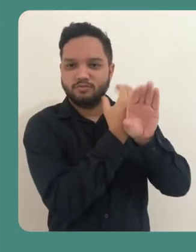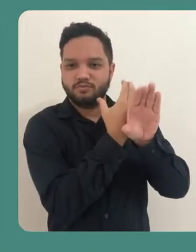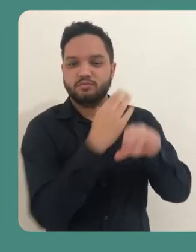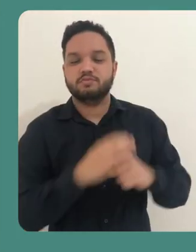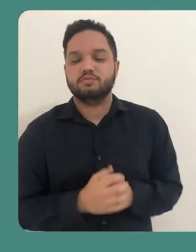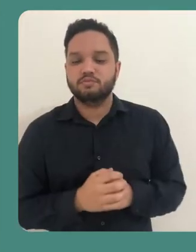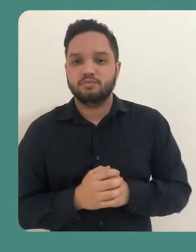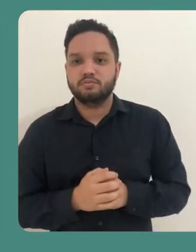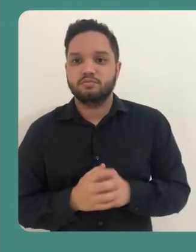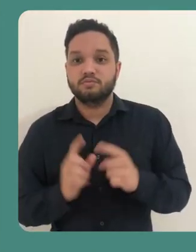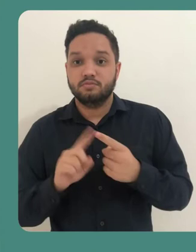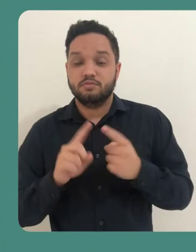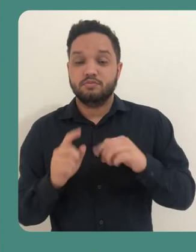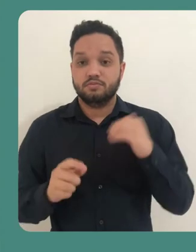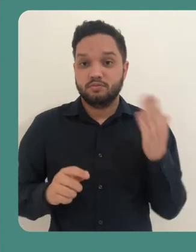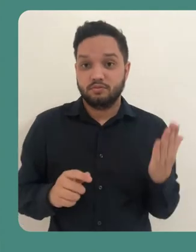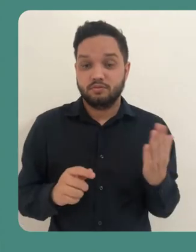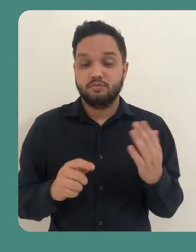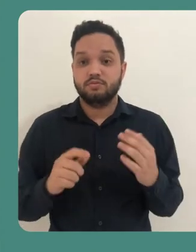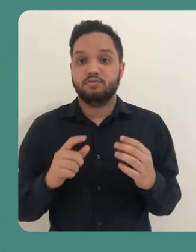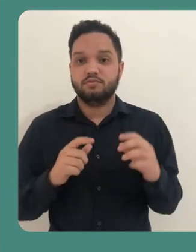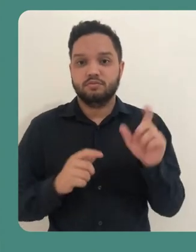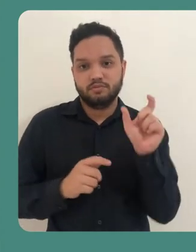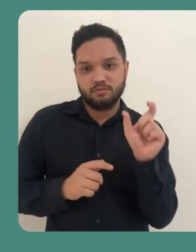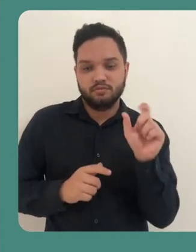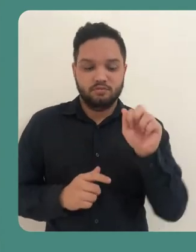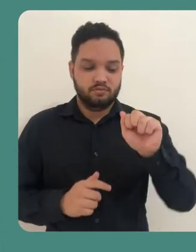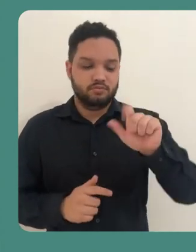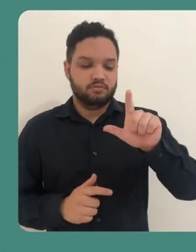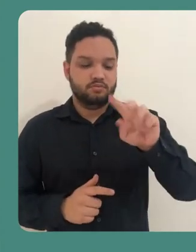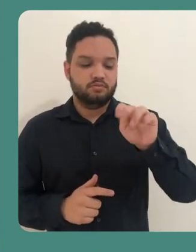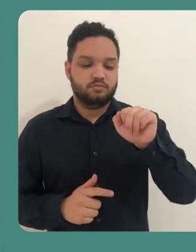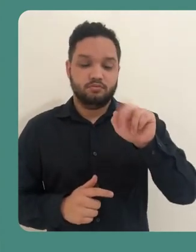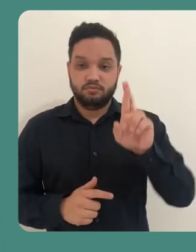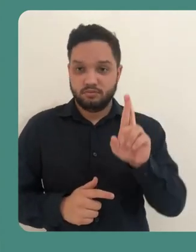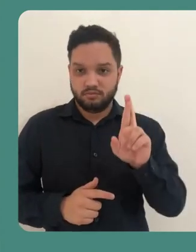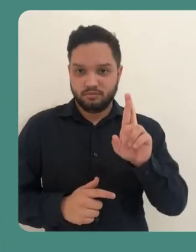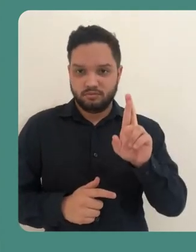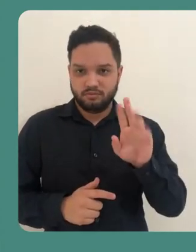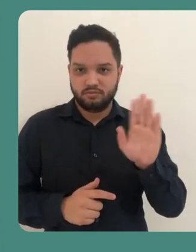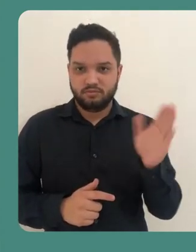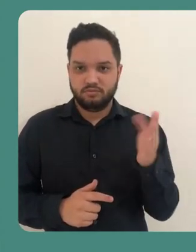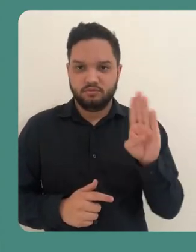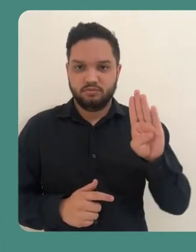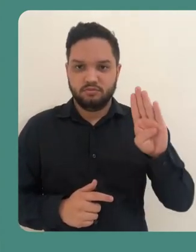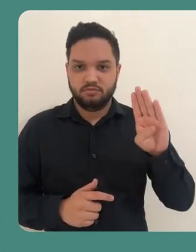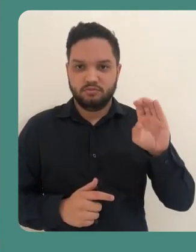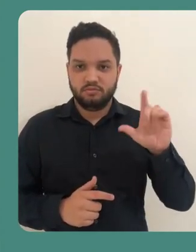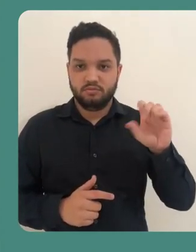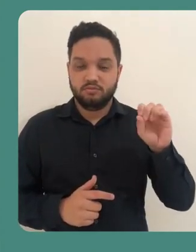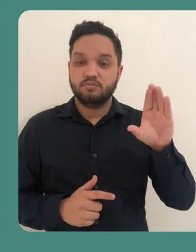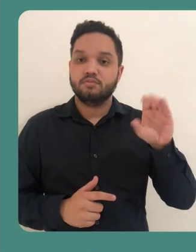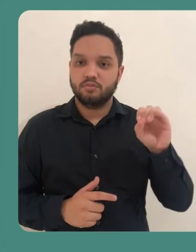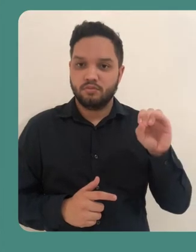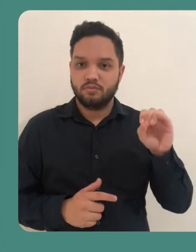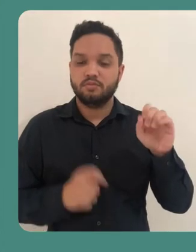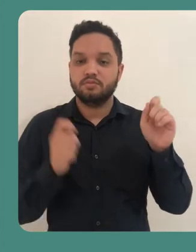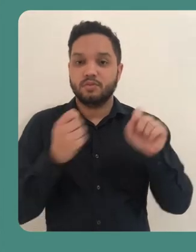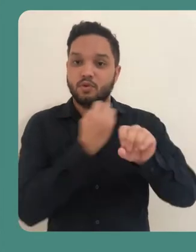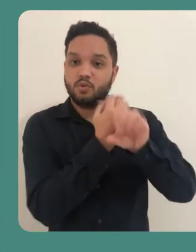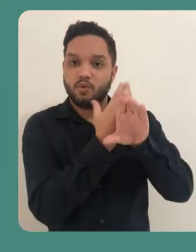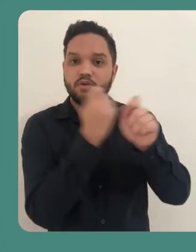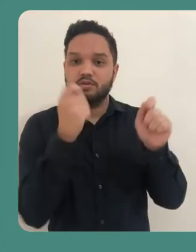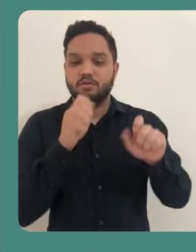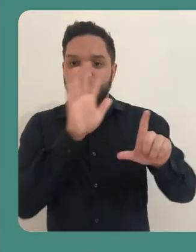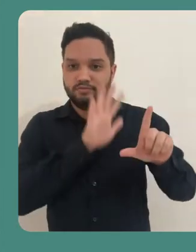Do outro lado da tela, no ícone alterar visualização em blocos, é possível alterar o layout da webconferência.